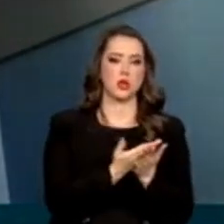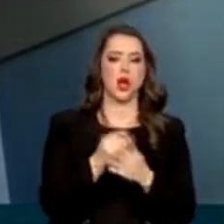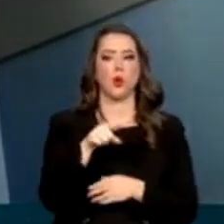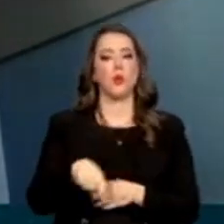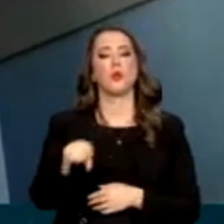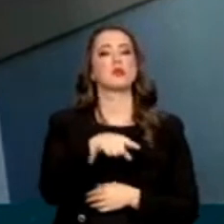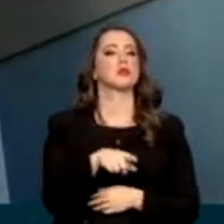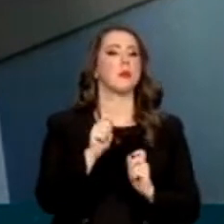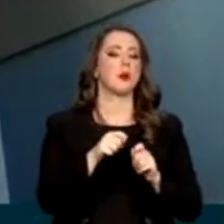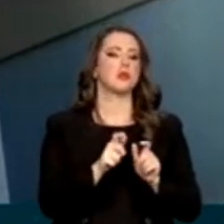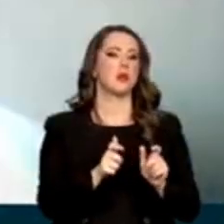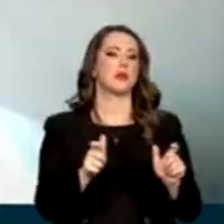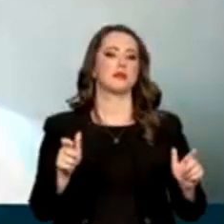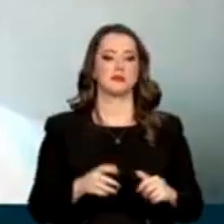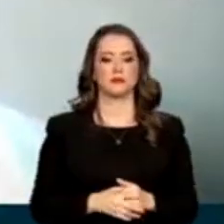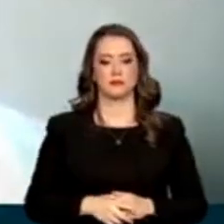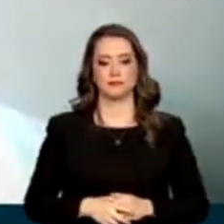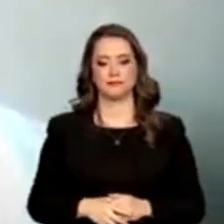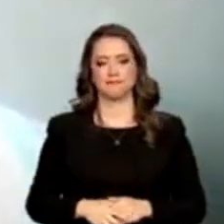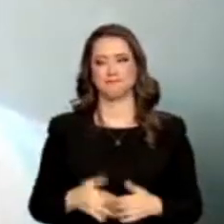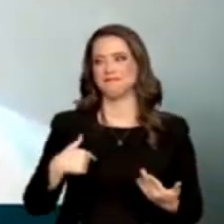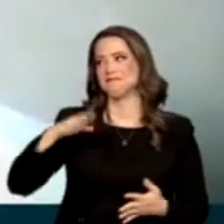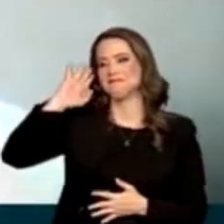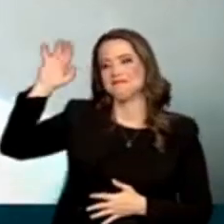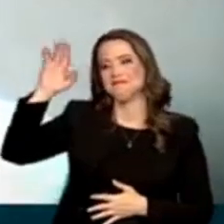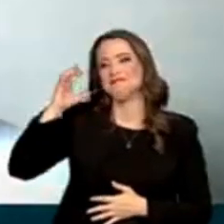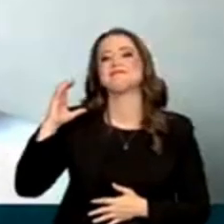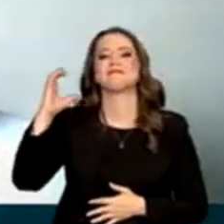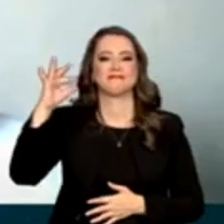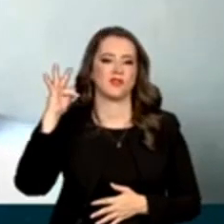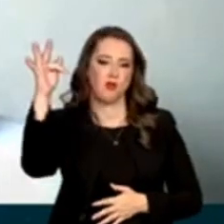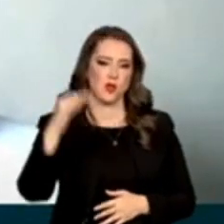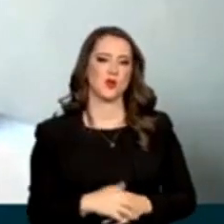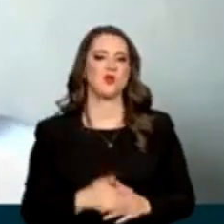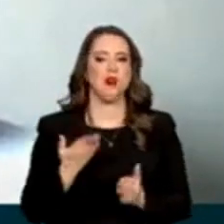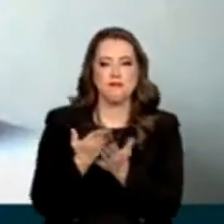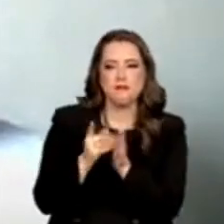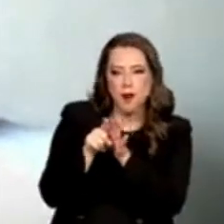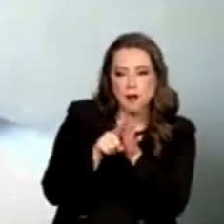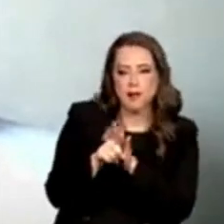isso pode ser ampliado. Eu sou em ser cientista, fazer umas experiências que eu nunca fiz.